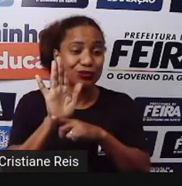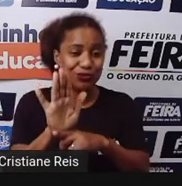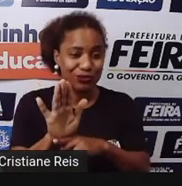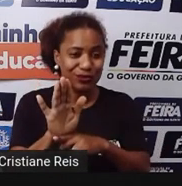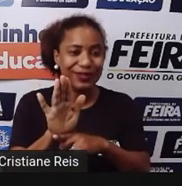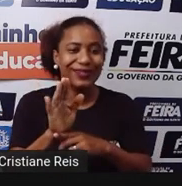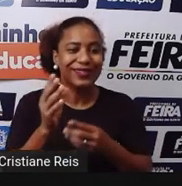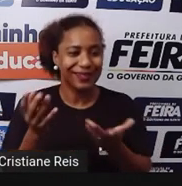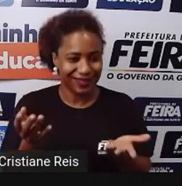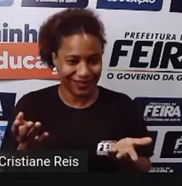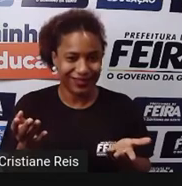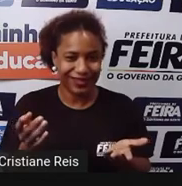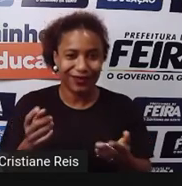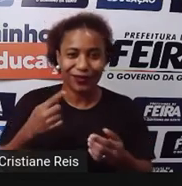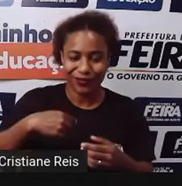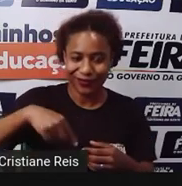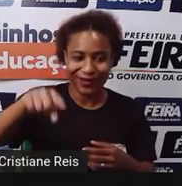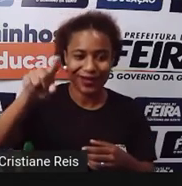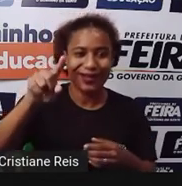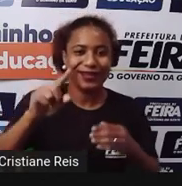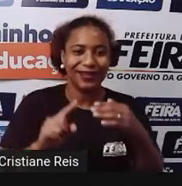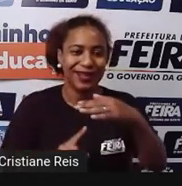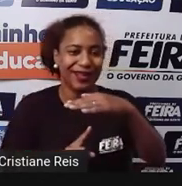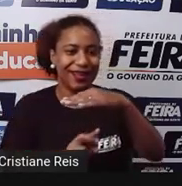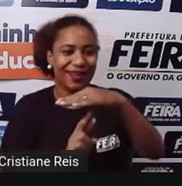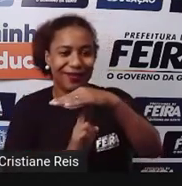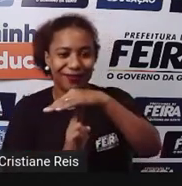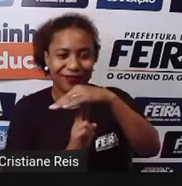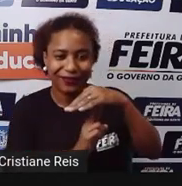Ao a gente Ir para a feira Ao